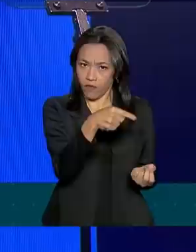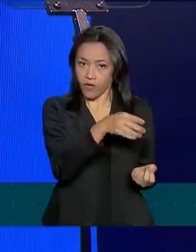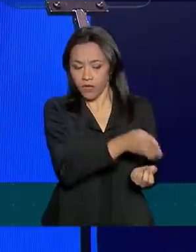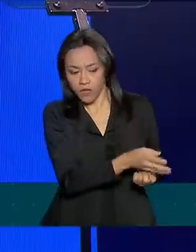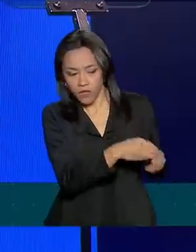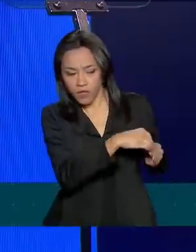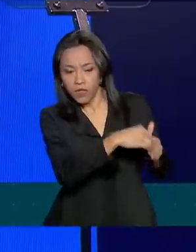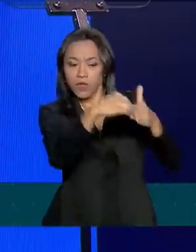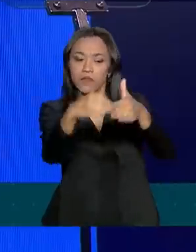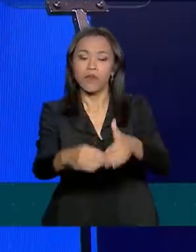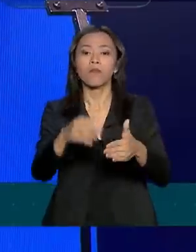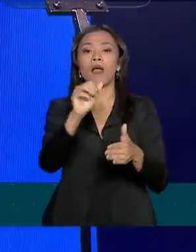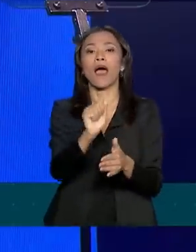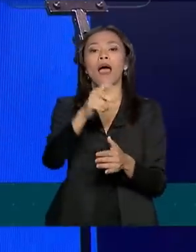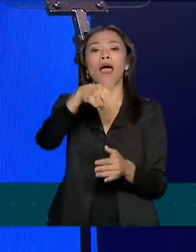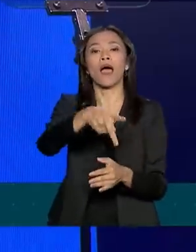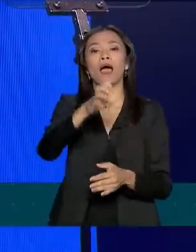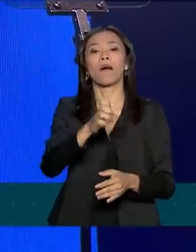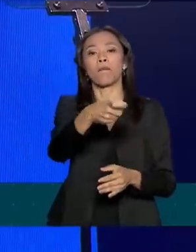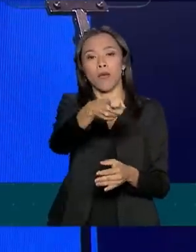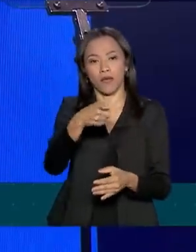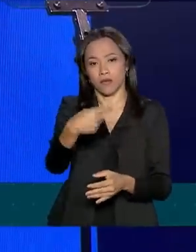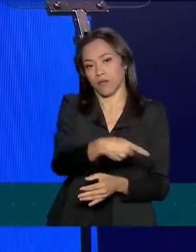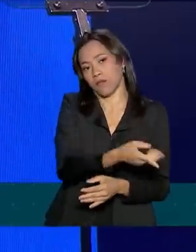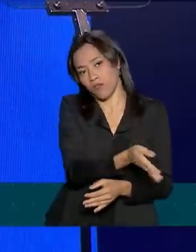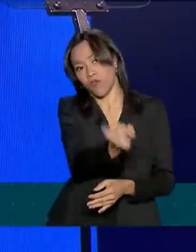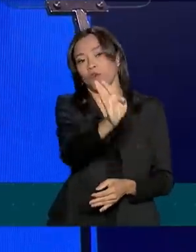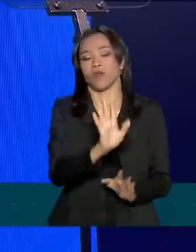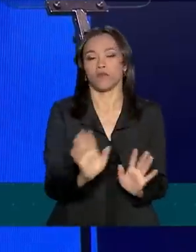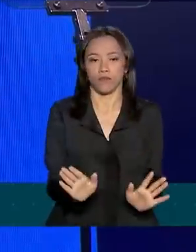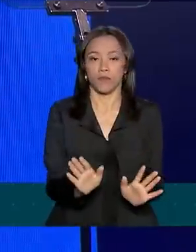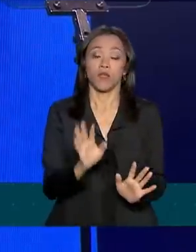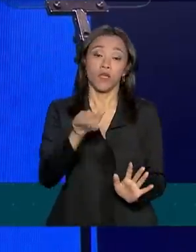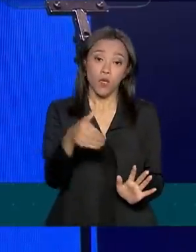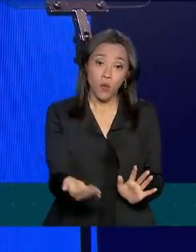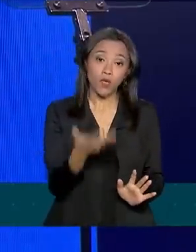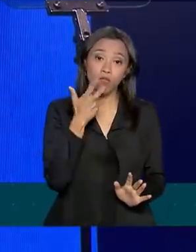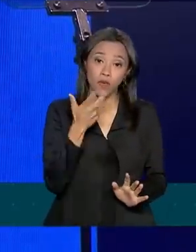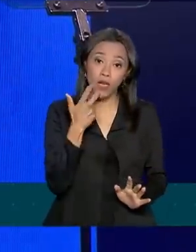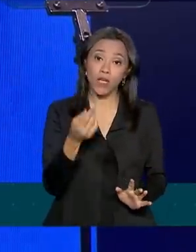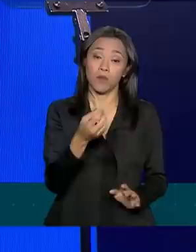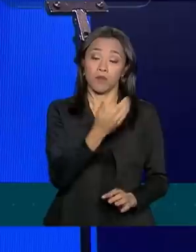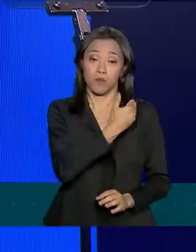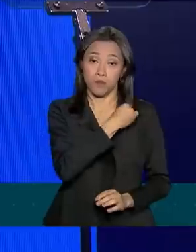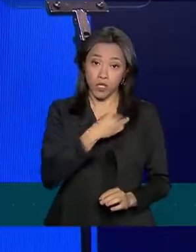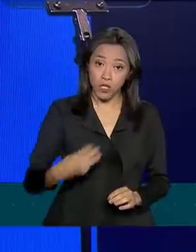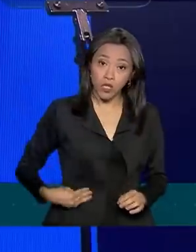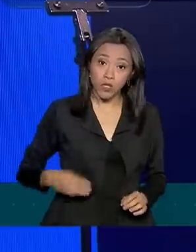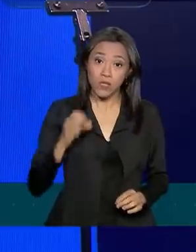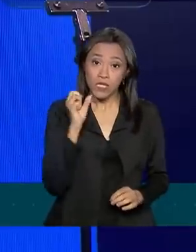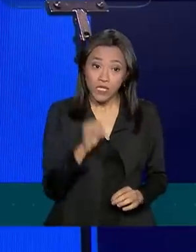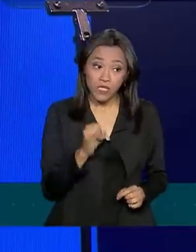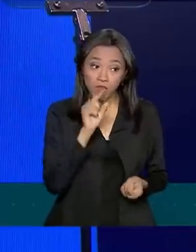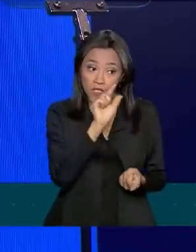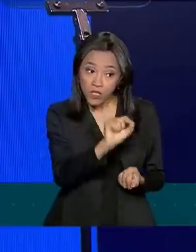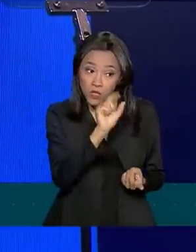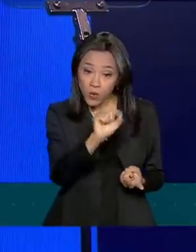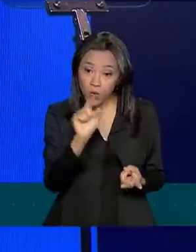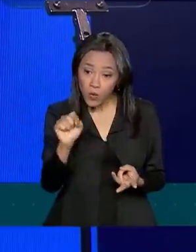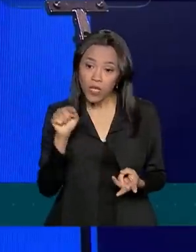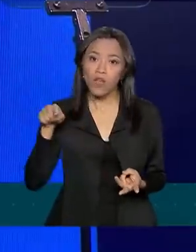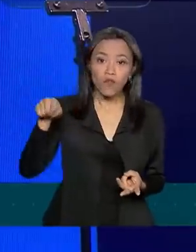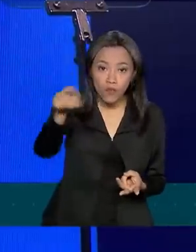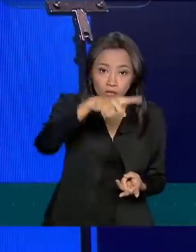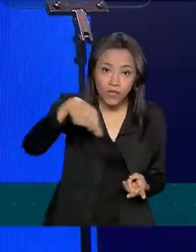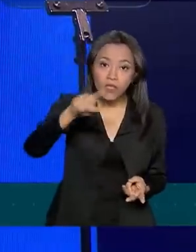PECS. E, mesmo assim, quando falei para os ministros, se porventura indica alguém, você tem o